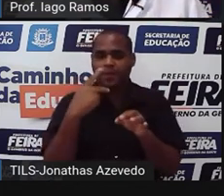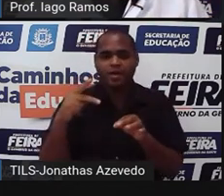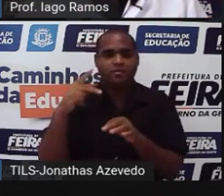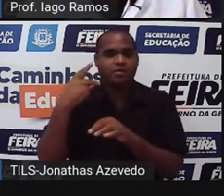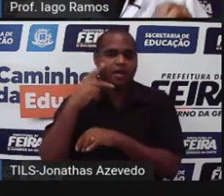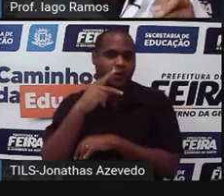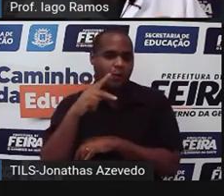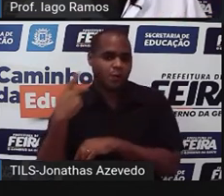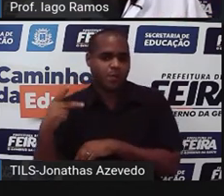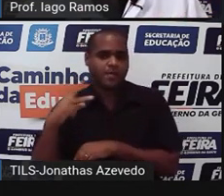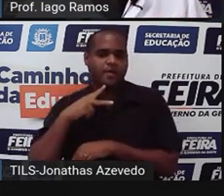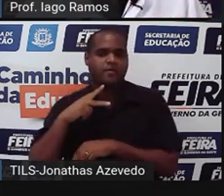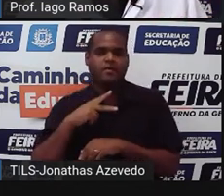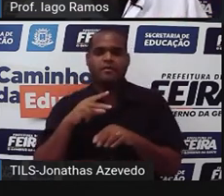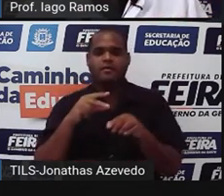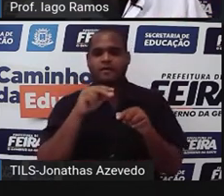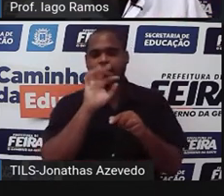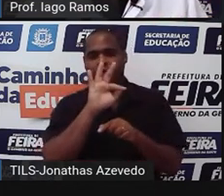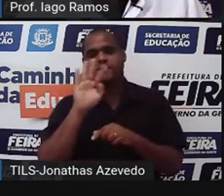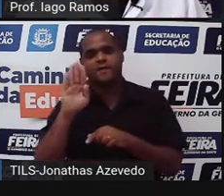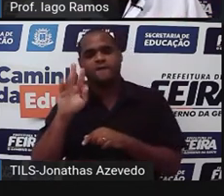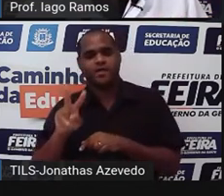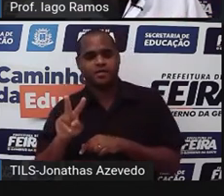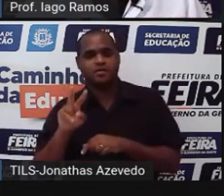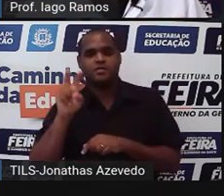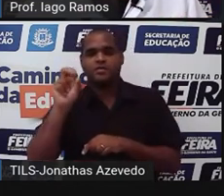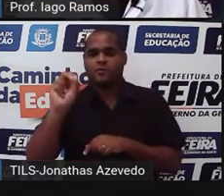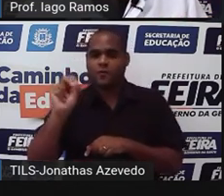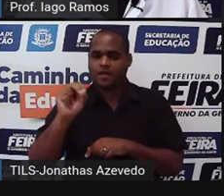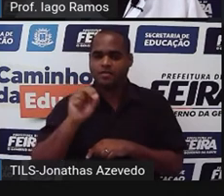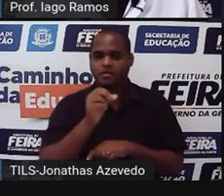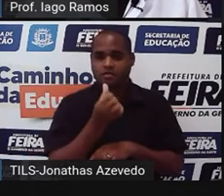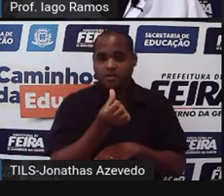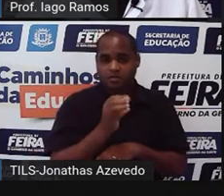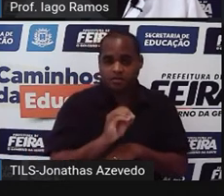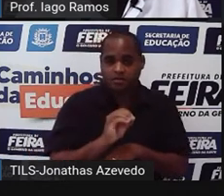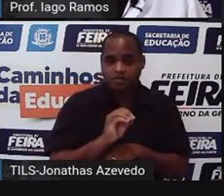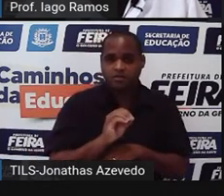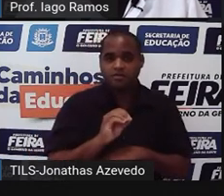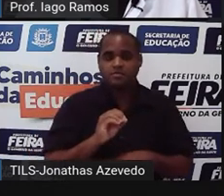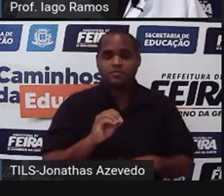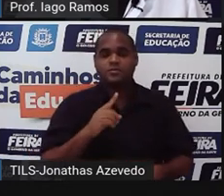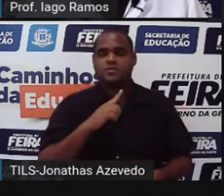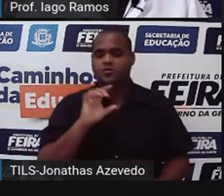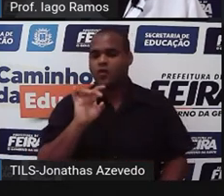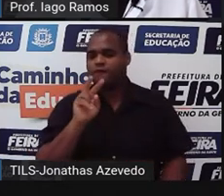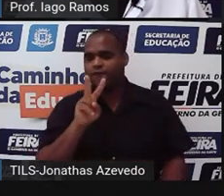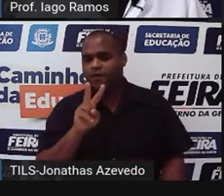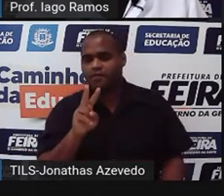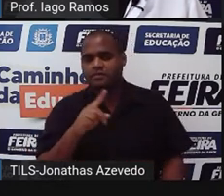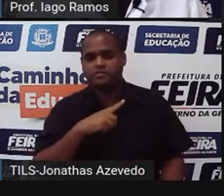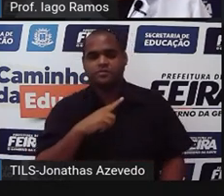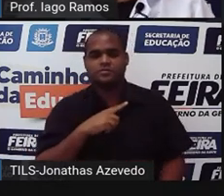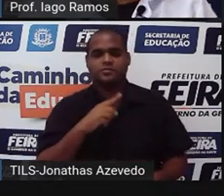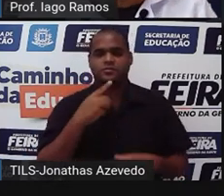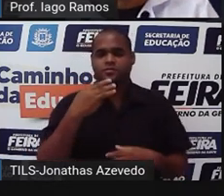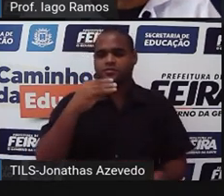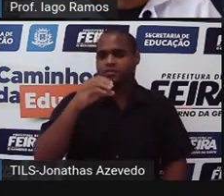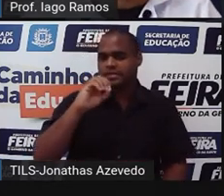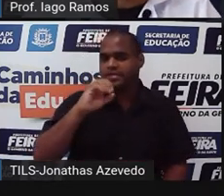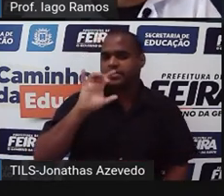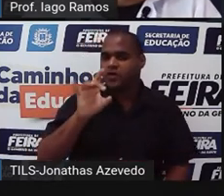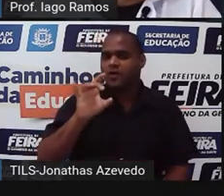e vôlei. lá, Cinquenta só de basquete, sessenta aqui, só de vôlei, e os trinta